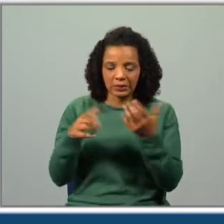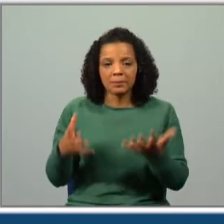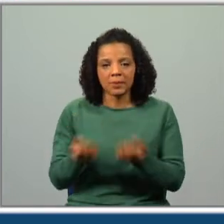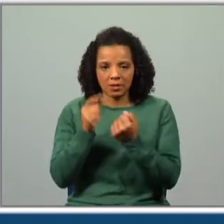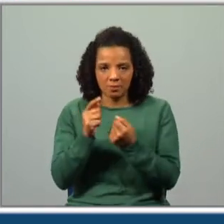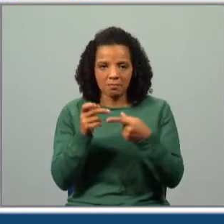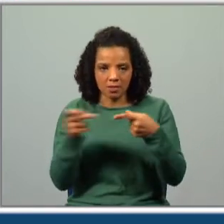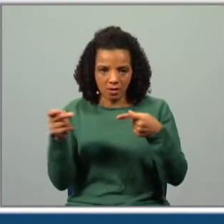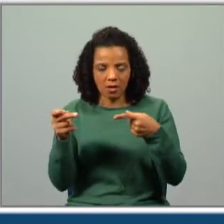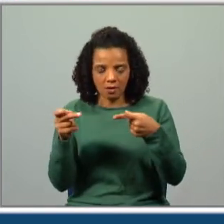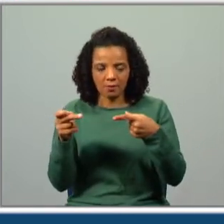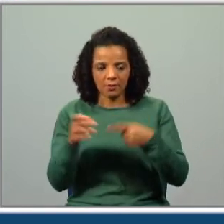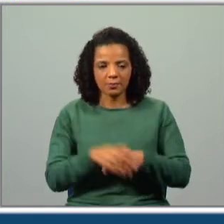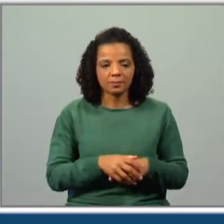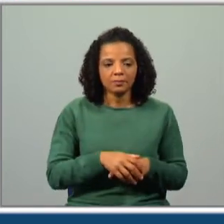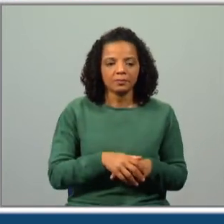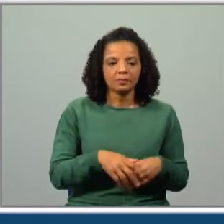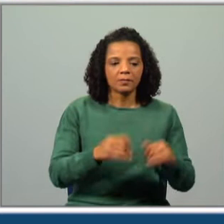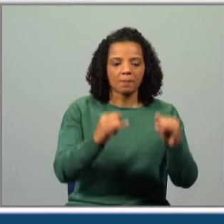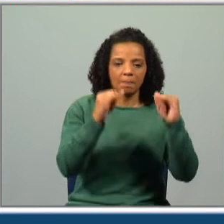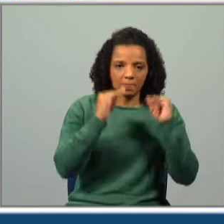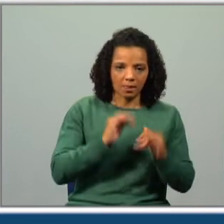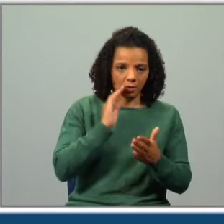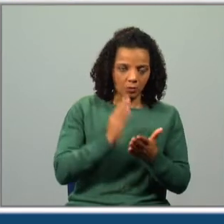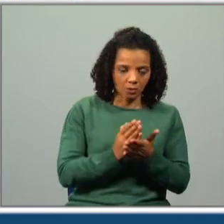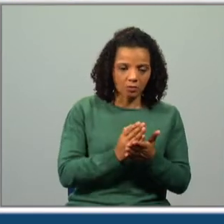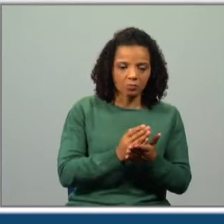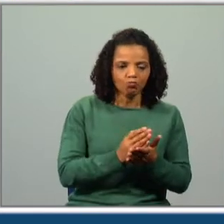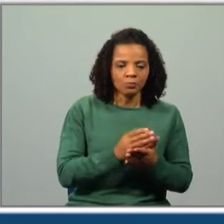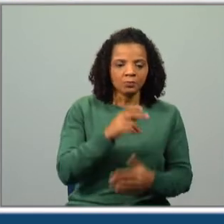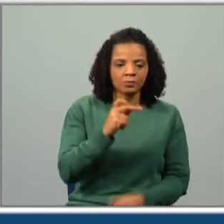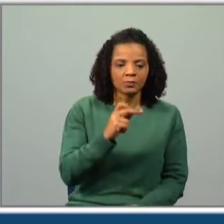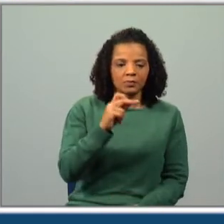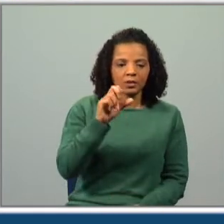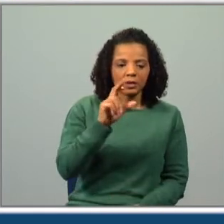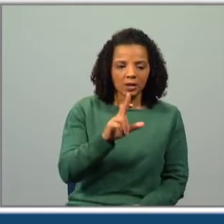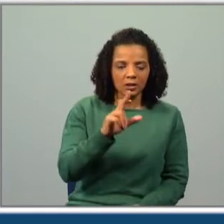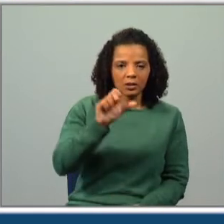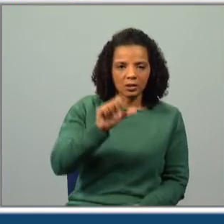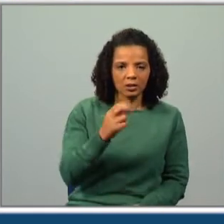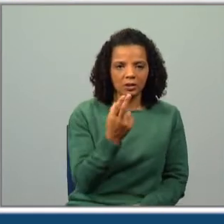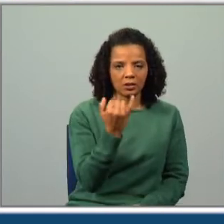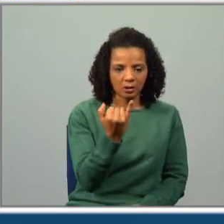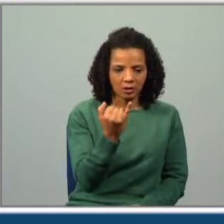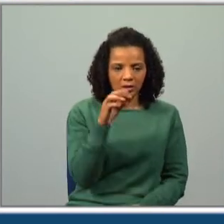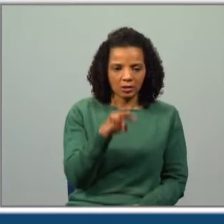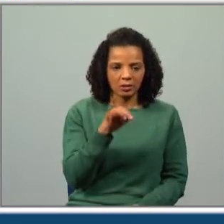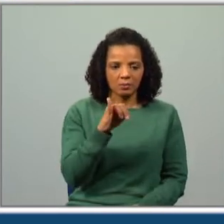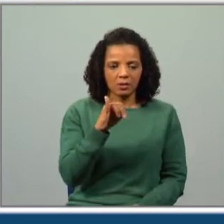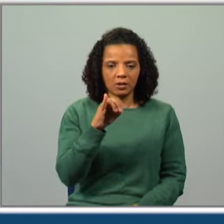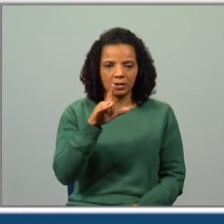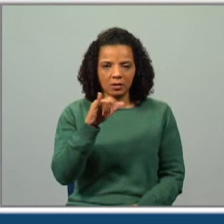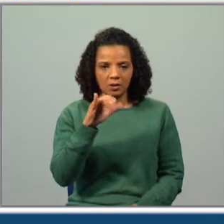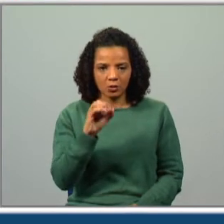muito bem, a palavra que está sublinhada. E por último, seria arquimilionário. E a palavra que está